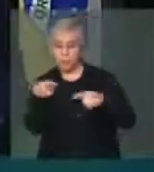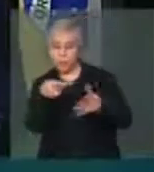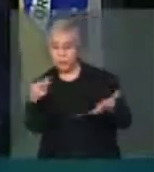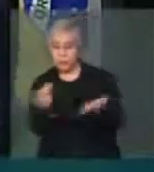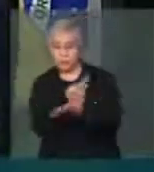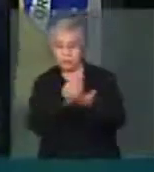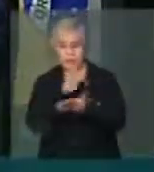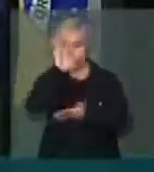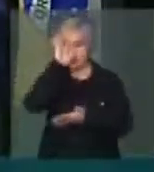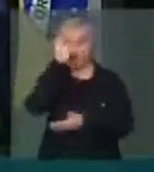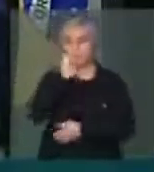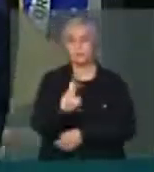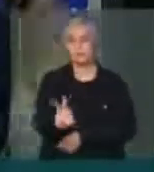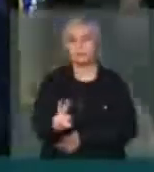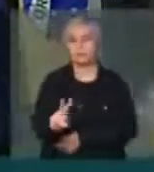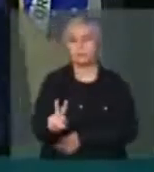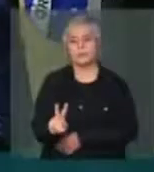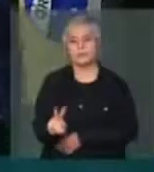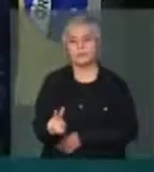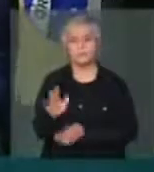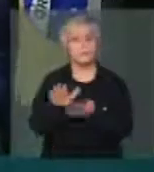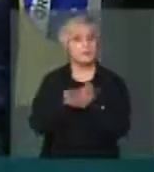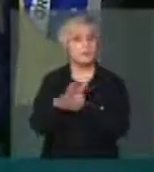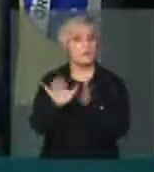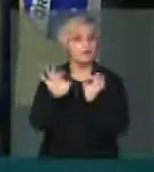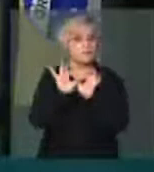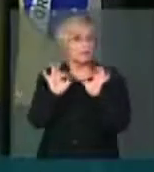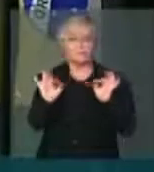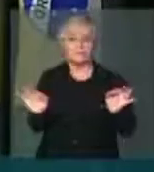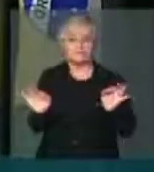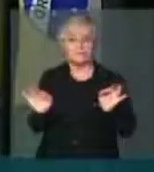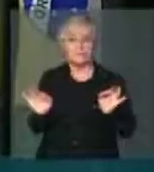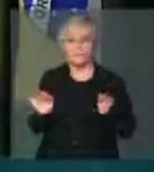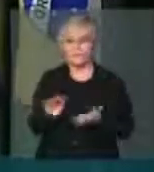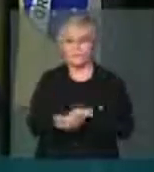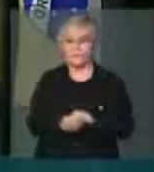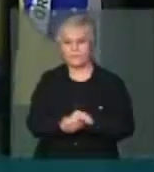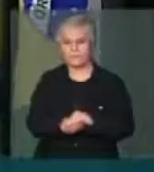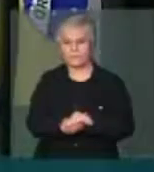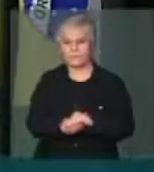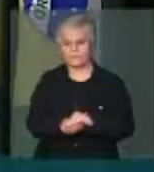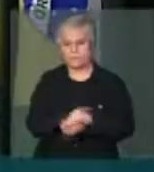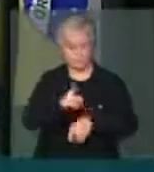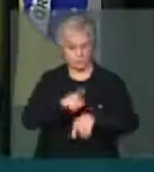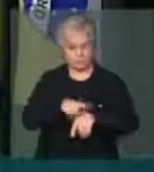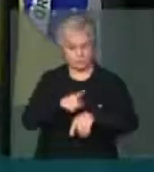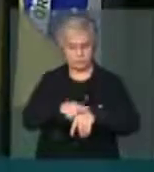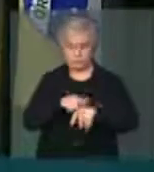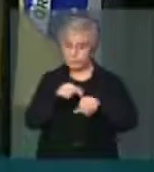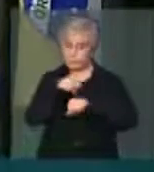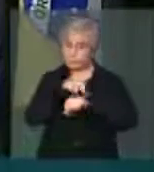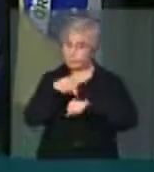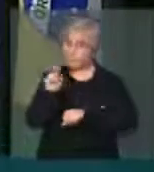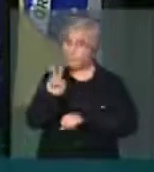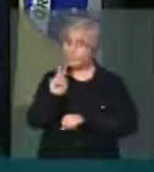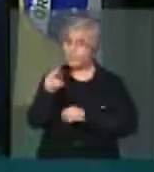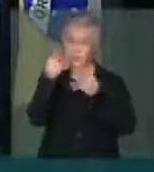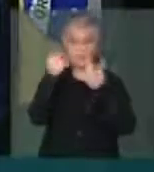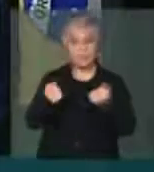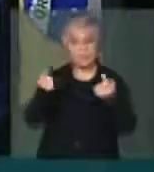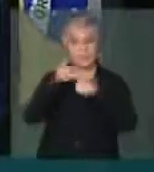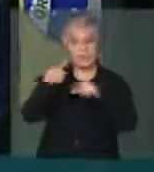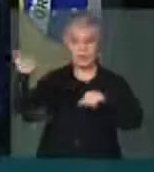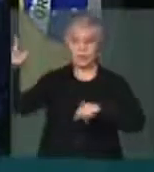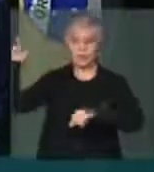Esse ato hostil em relação ao Brasil, quando a Venezuela não permite o